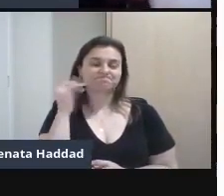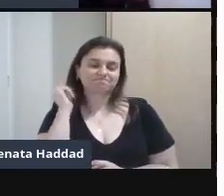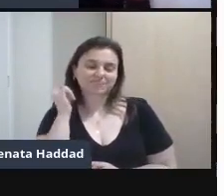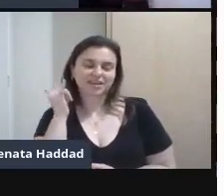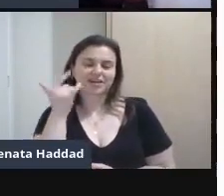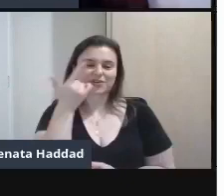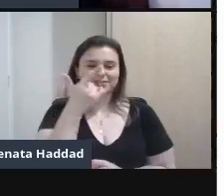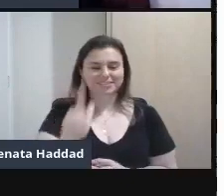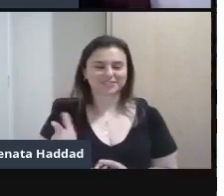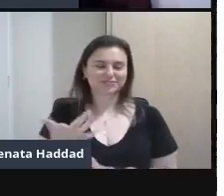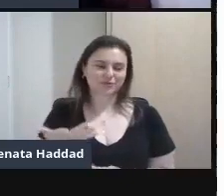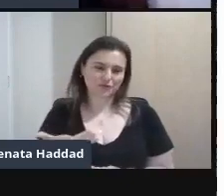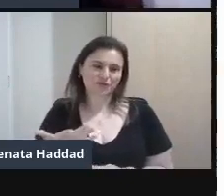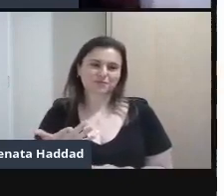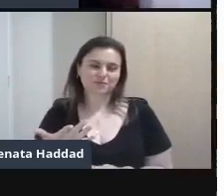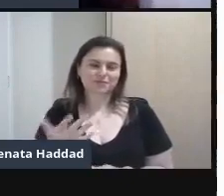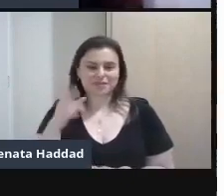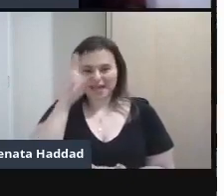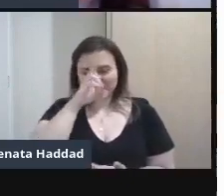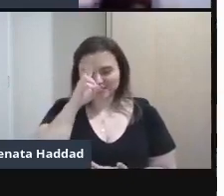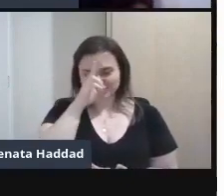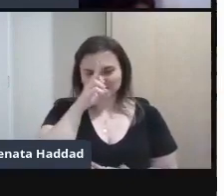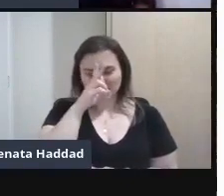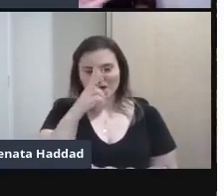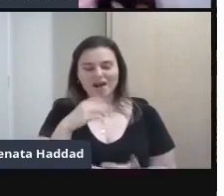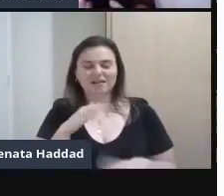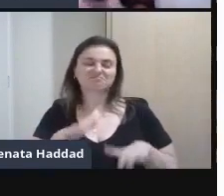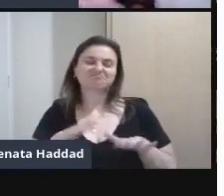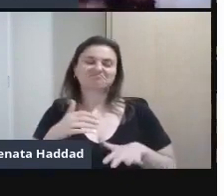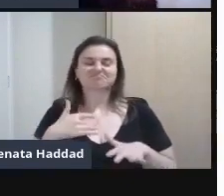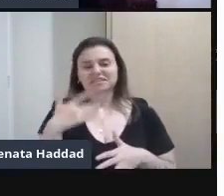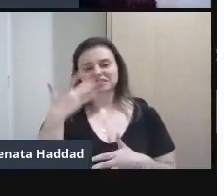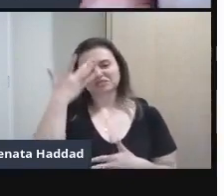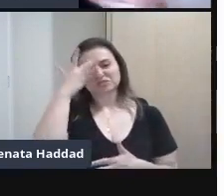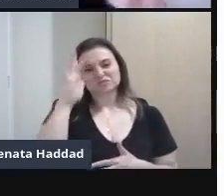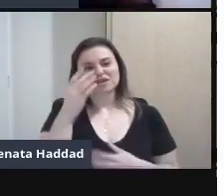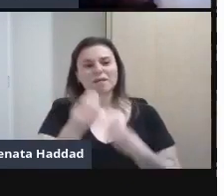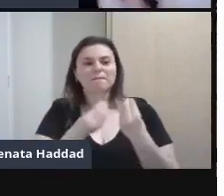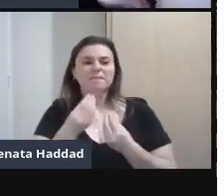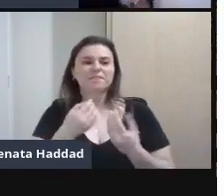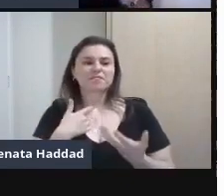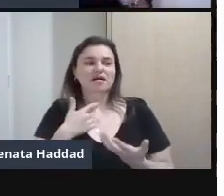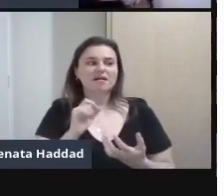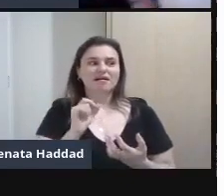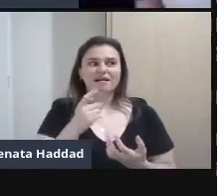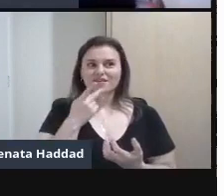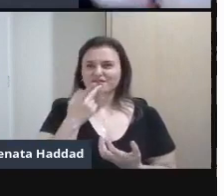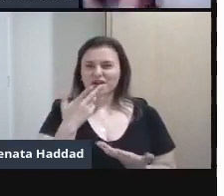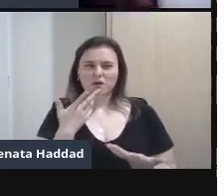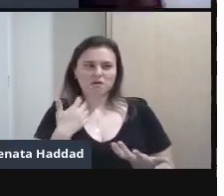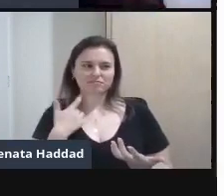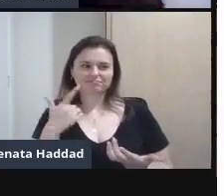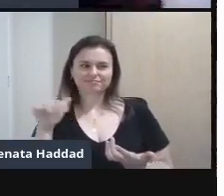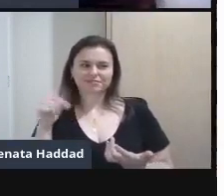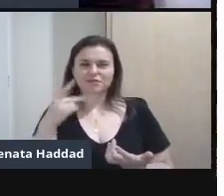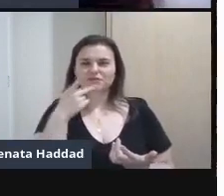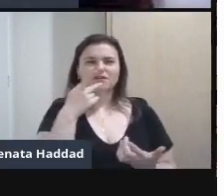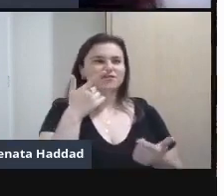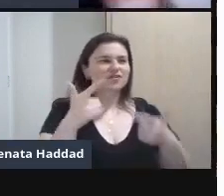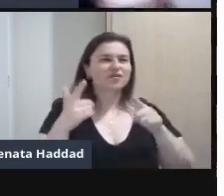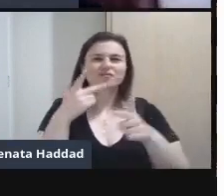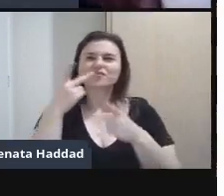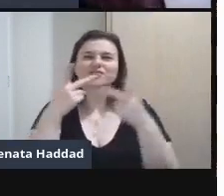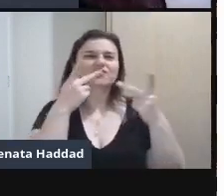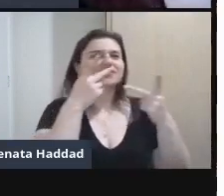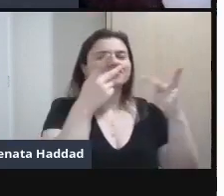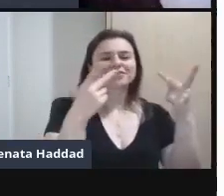Então a gente não sabe A gente chama muito Nesse universo De história de boca Alguém que contou Pra alguém Que contou pra alguém E assim foi